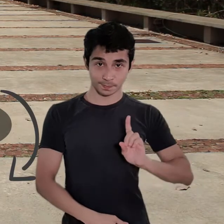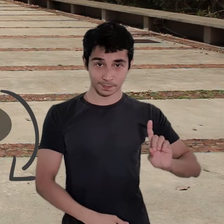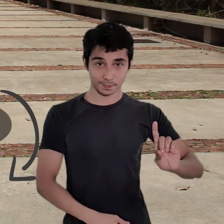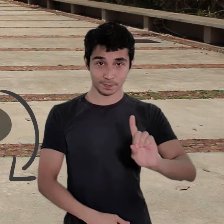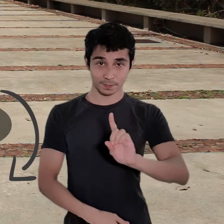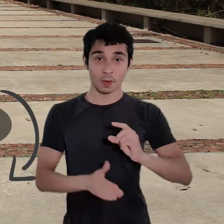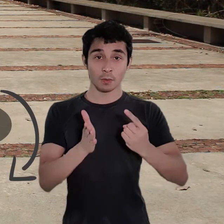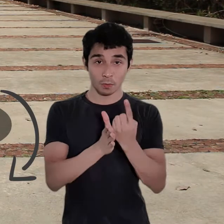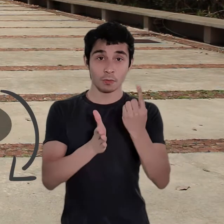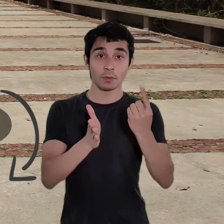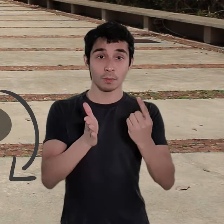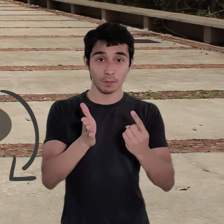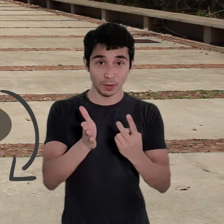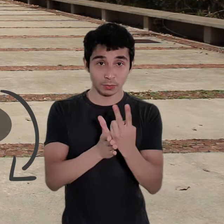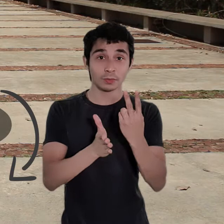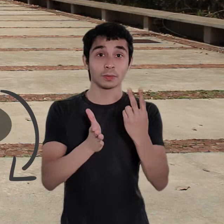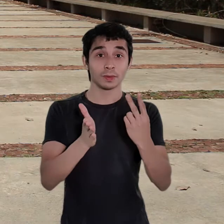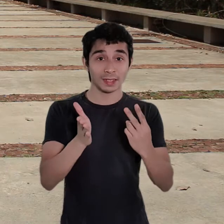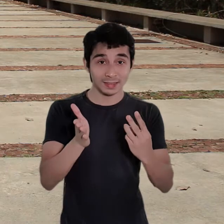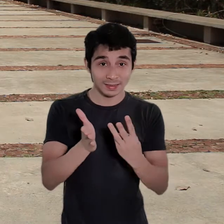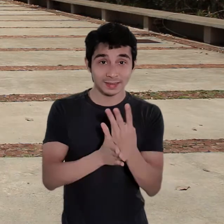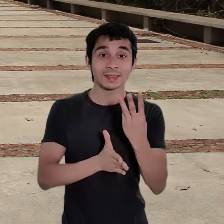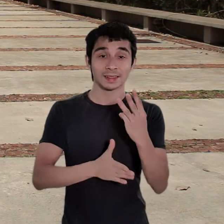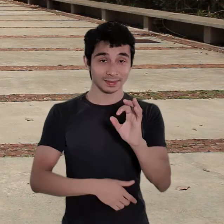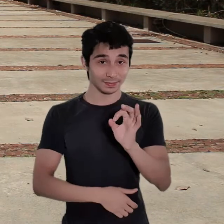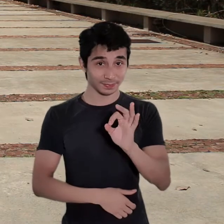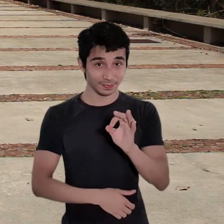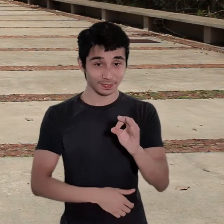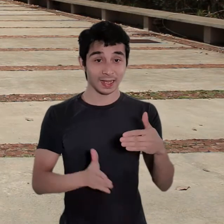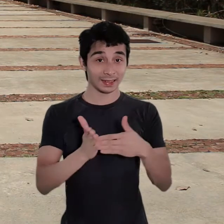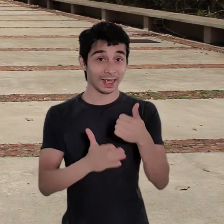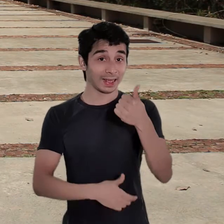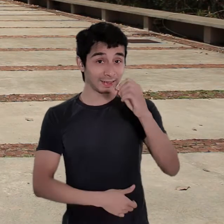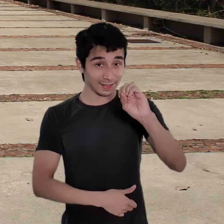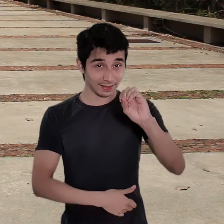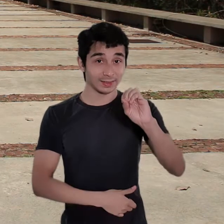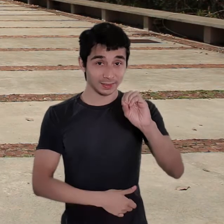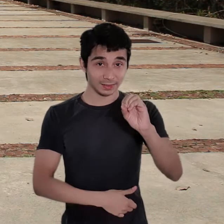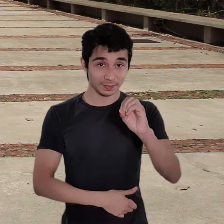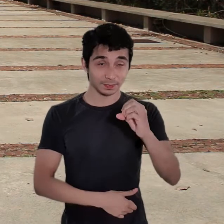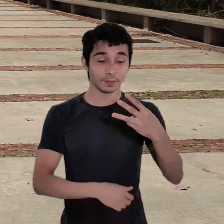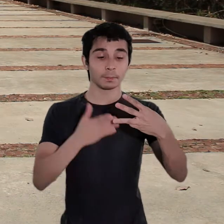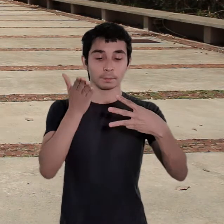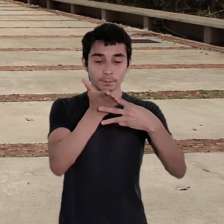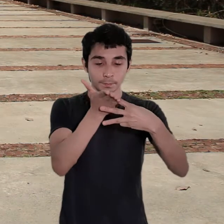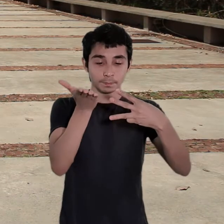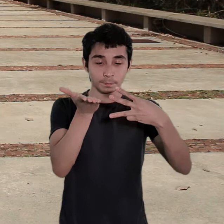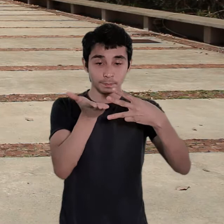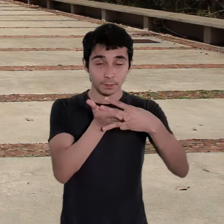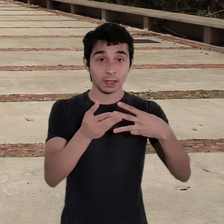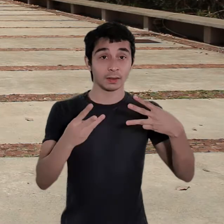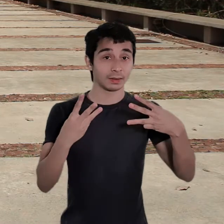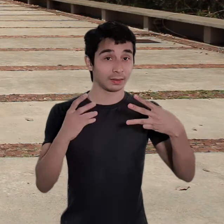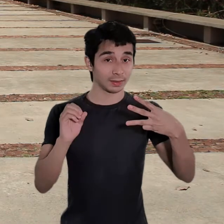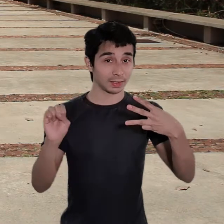volta, a cada repetição, a gente vai contar 10 repetições, a gente vai fazer 3 séries e com intervalo de